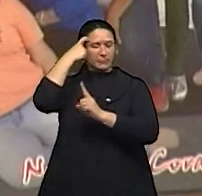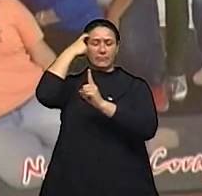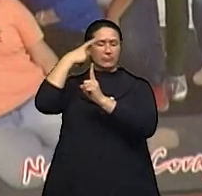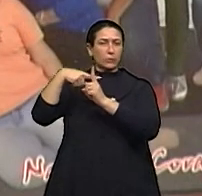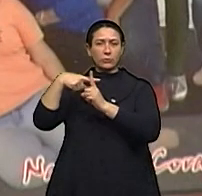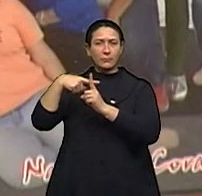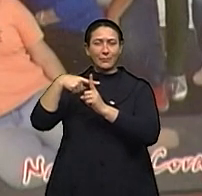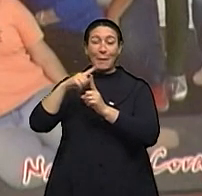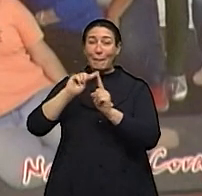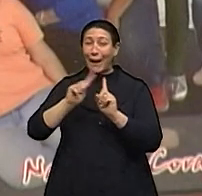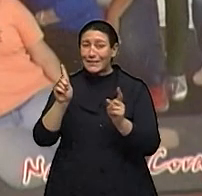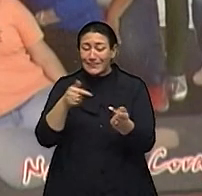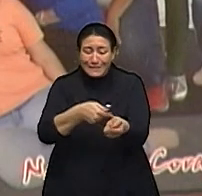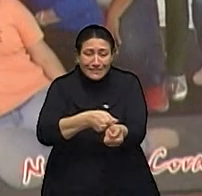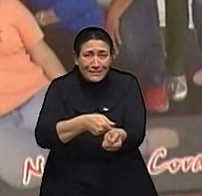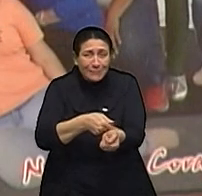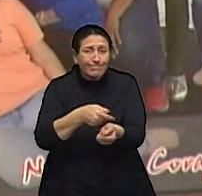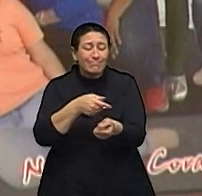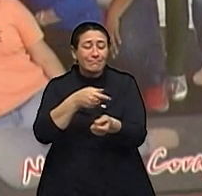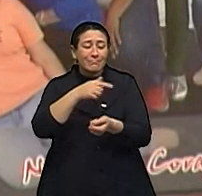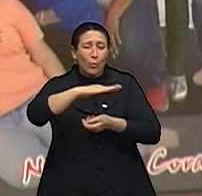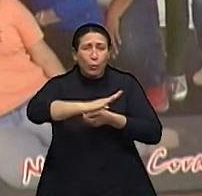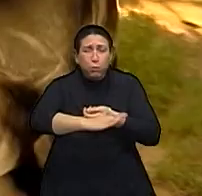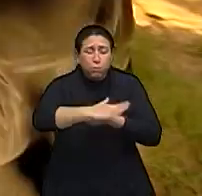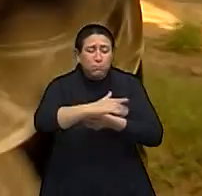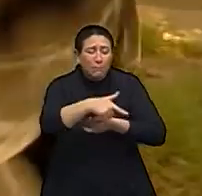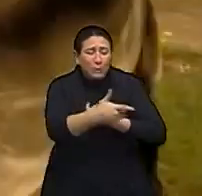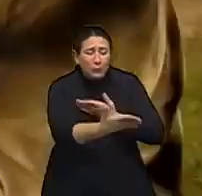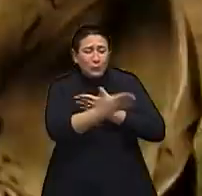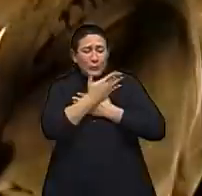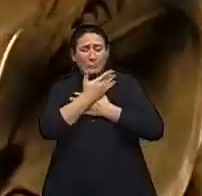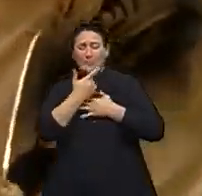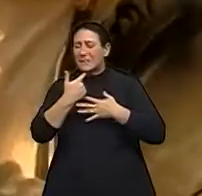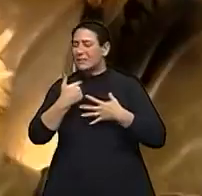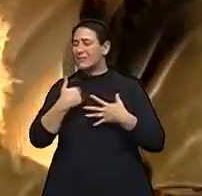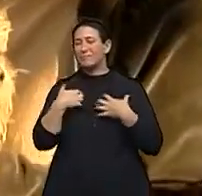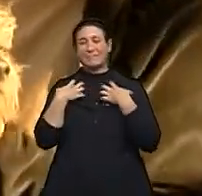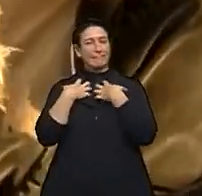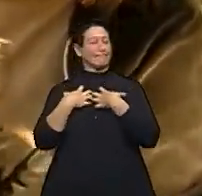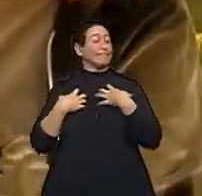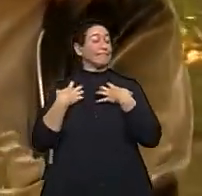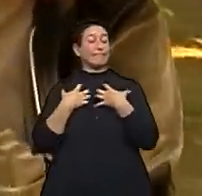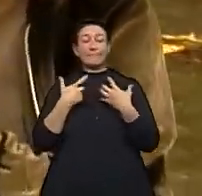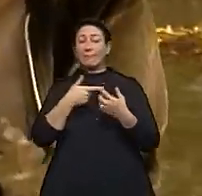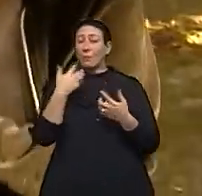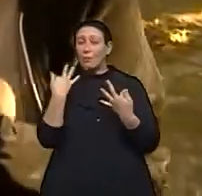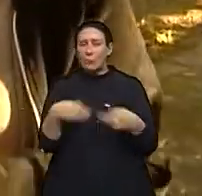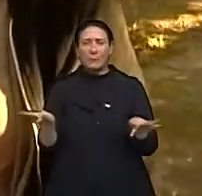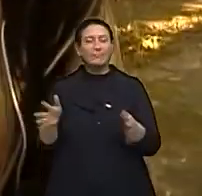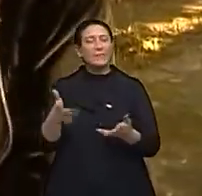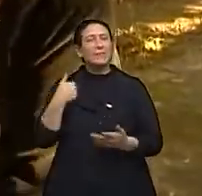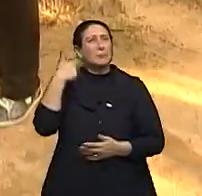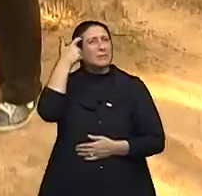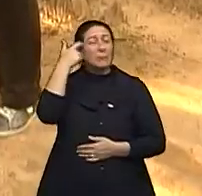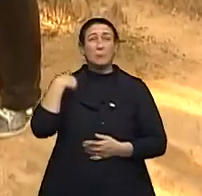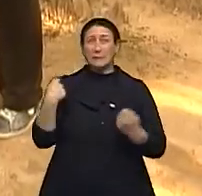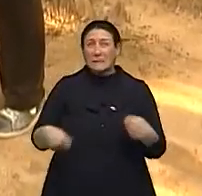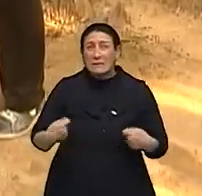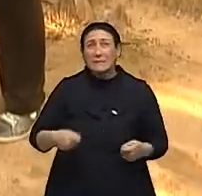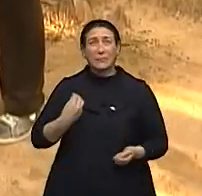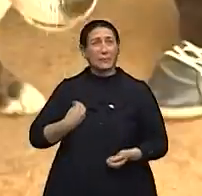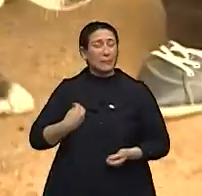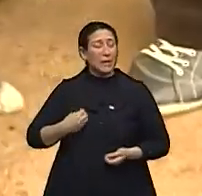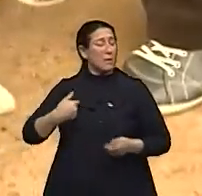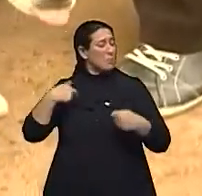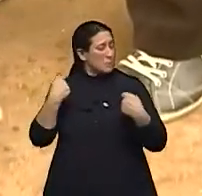tem as suas crenças, né? Eu acredito que eu pensava que eu tinha que viver, que eu vou conseguir